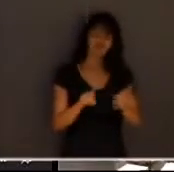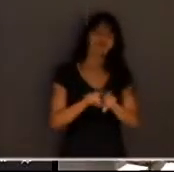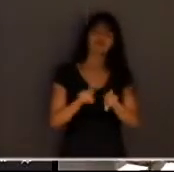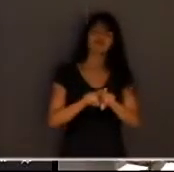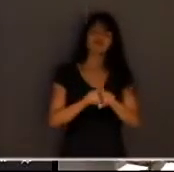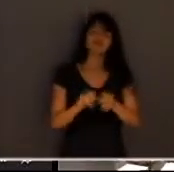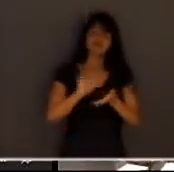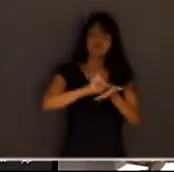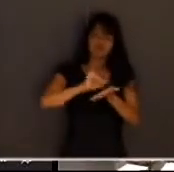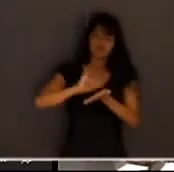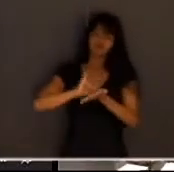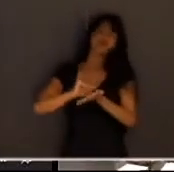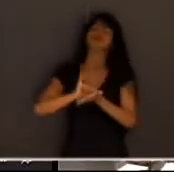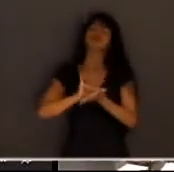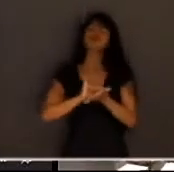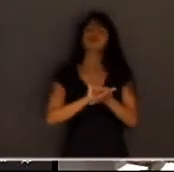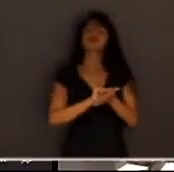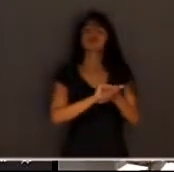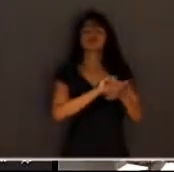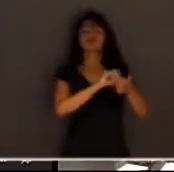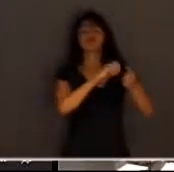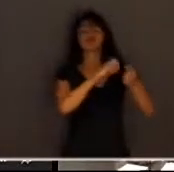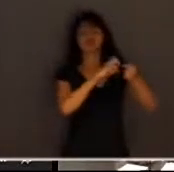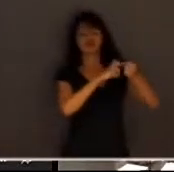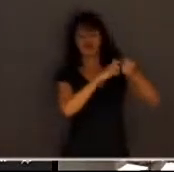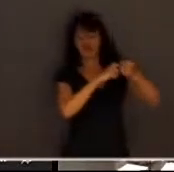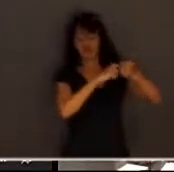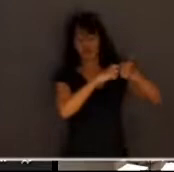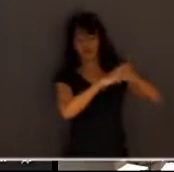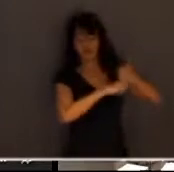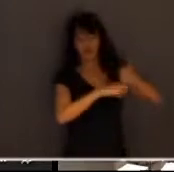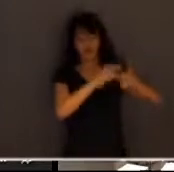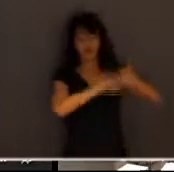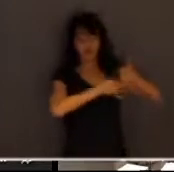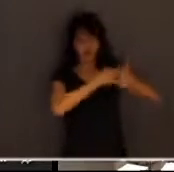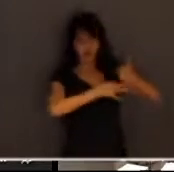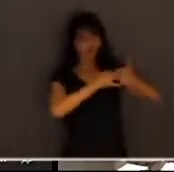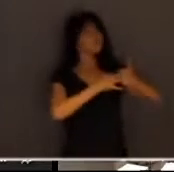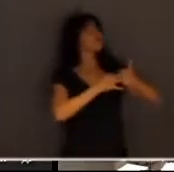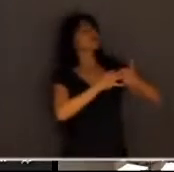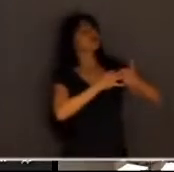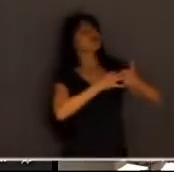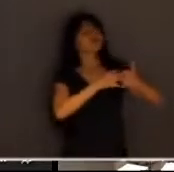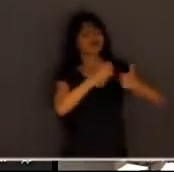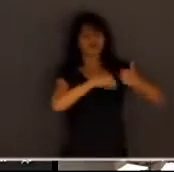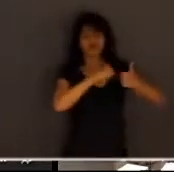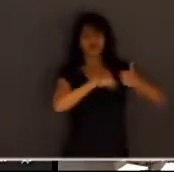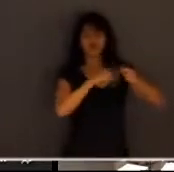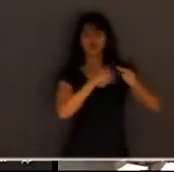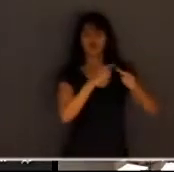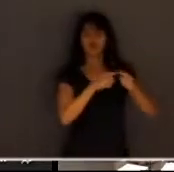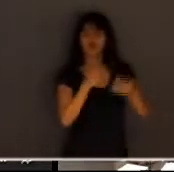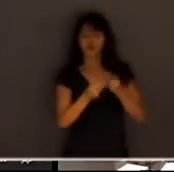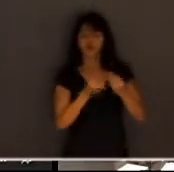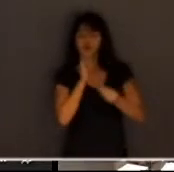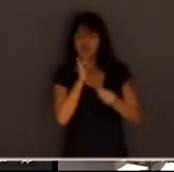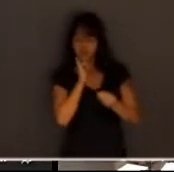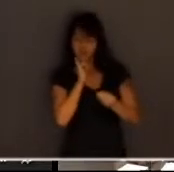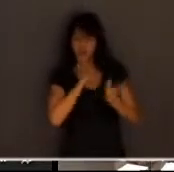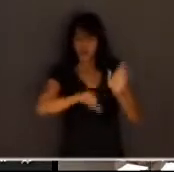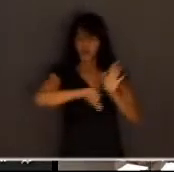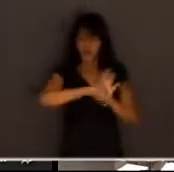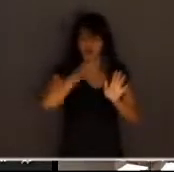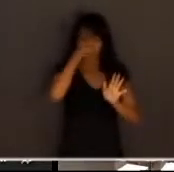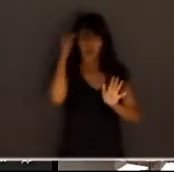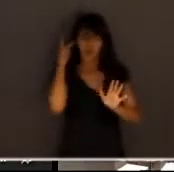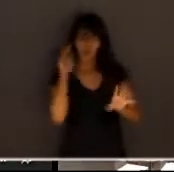cuja competência é julgar os crimes dolosos contra a vida os crimes que ofendem o maior dos